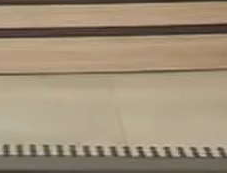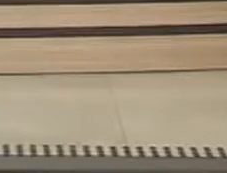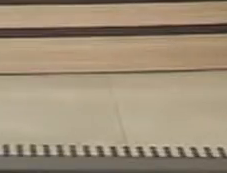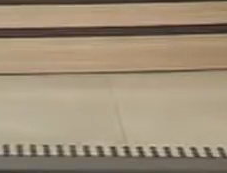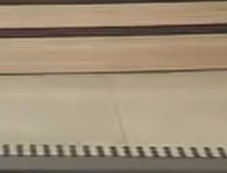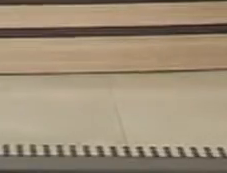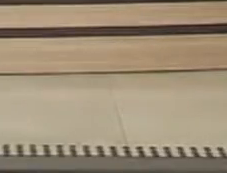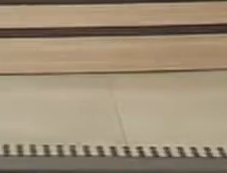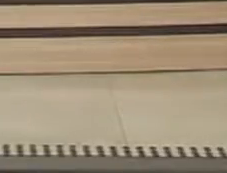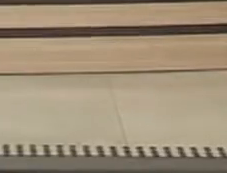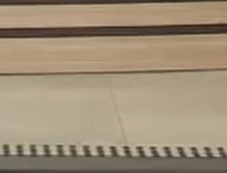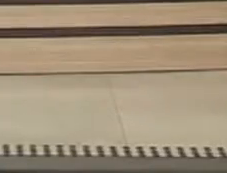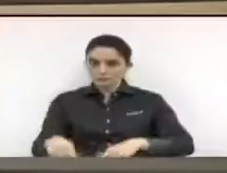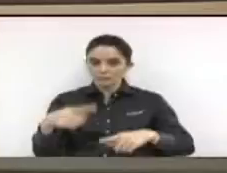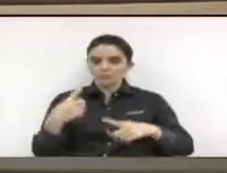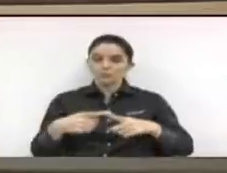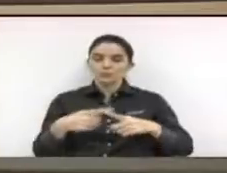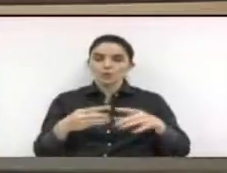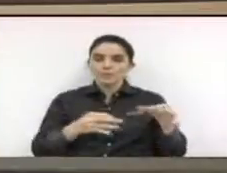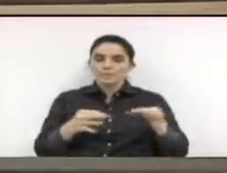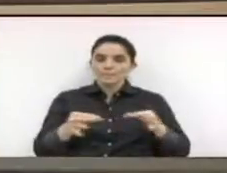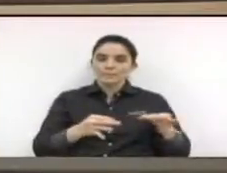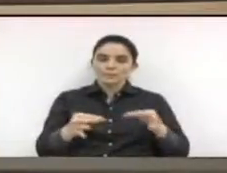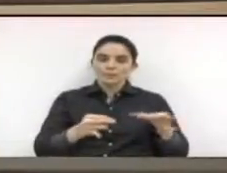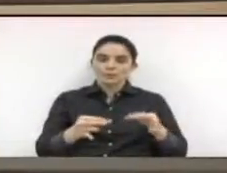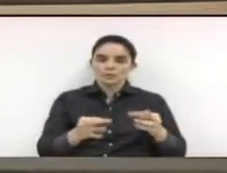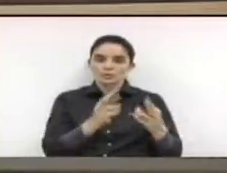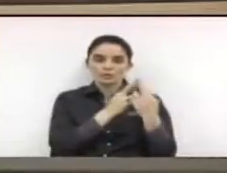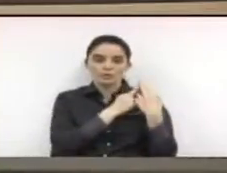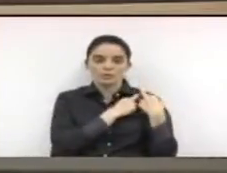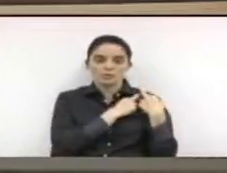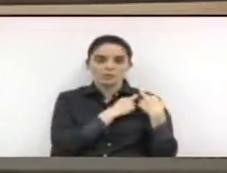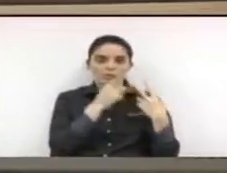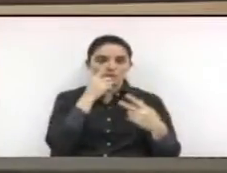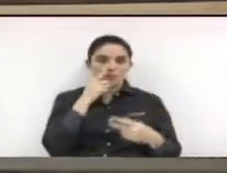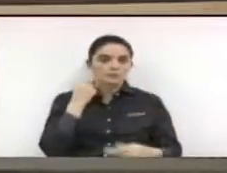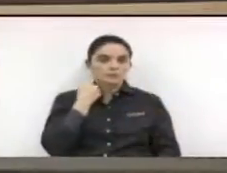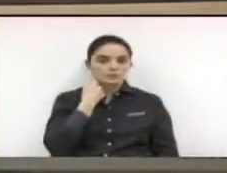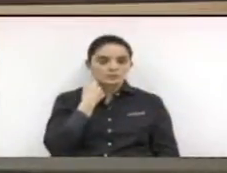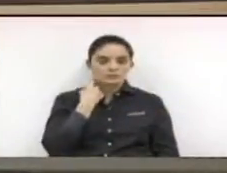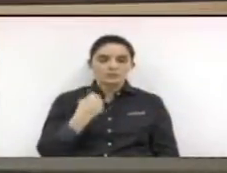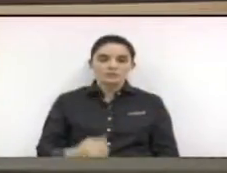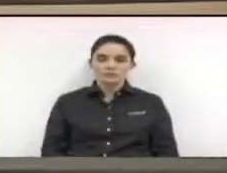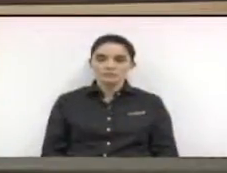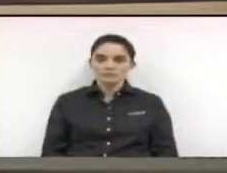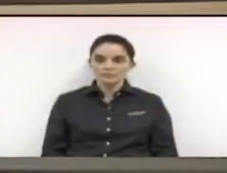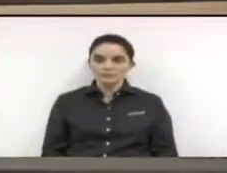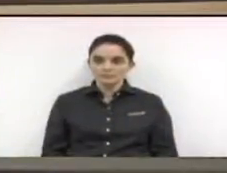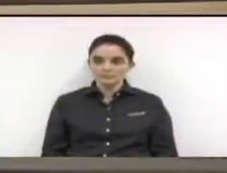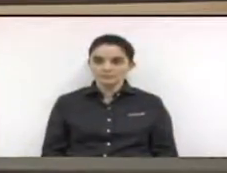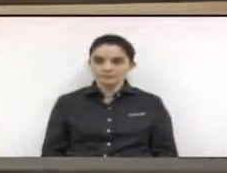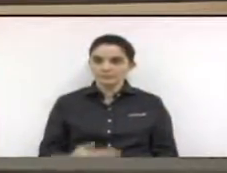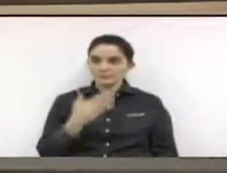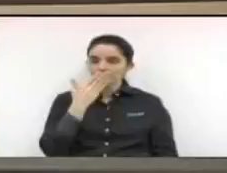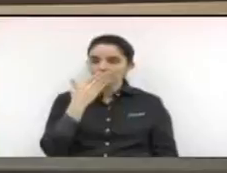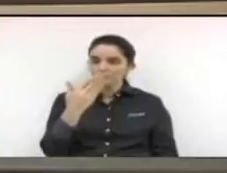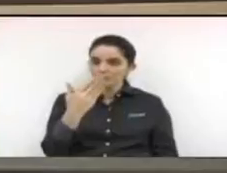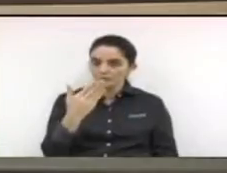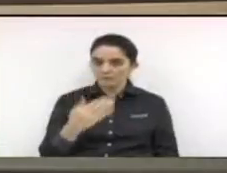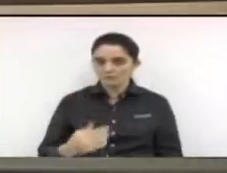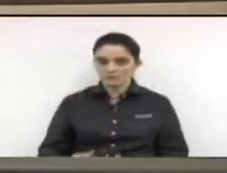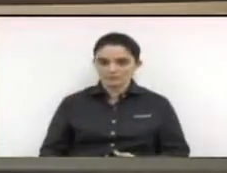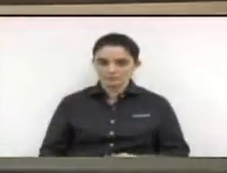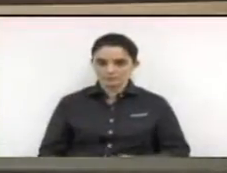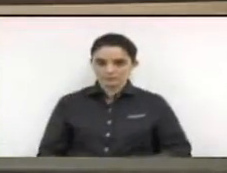presidência, visto que o próximo projeto é de autoria do nobre vereador Nilton César de Santos. A questão de ordem, senhor presidente. Pela ordem, o vereador Nilton